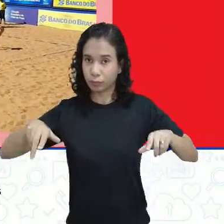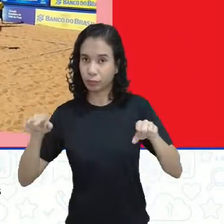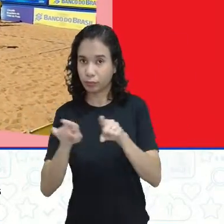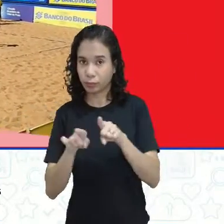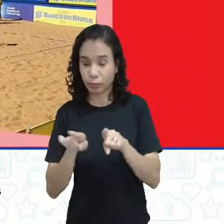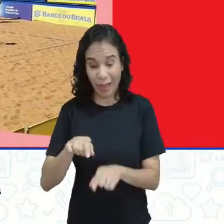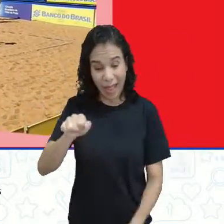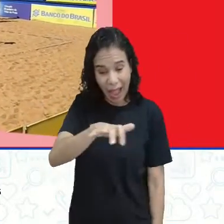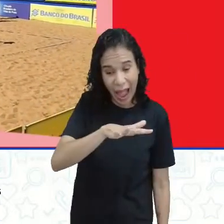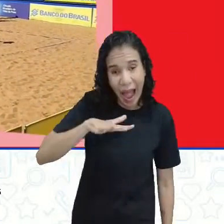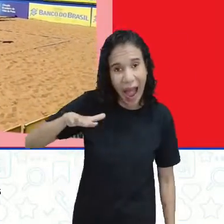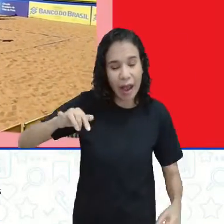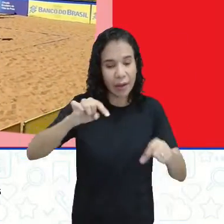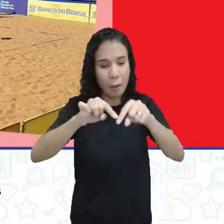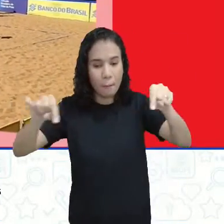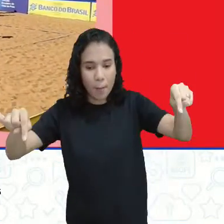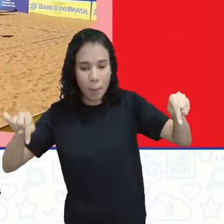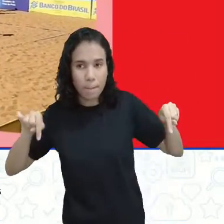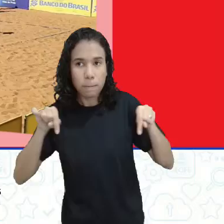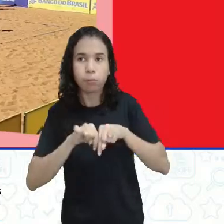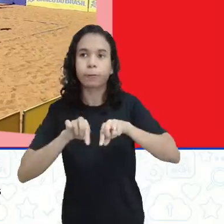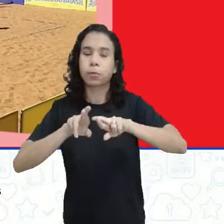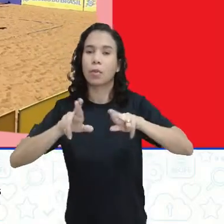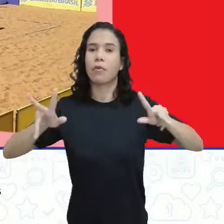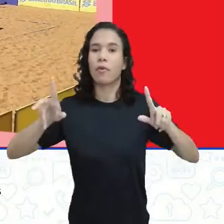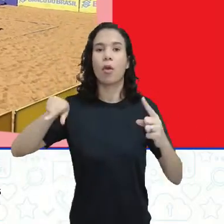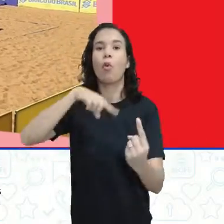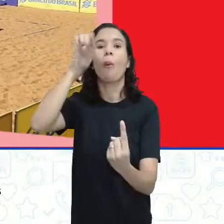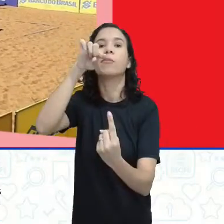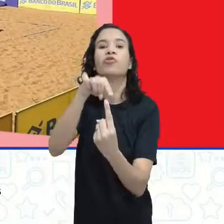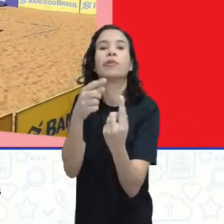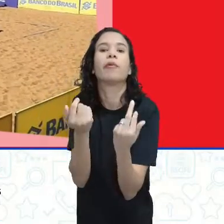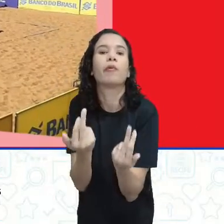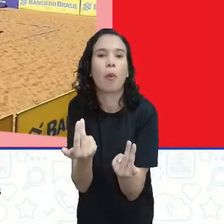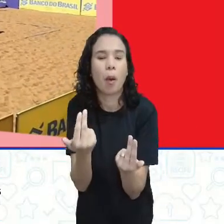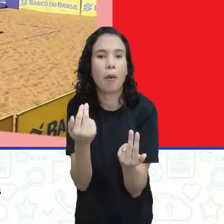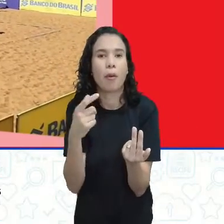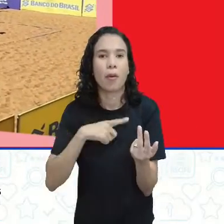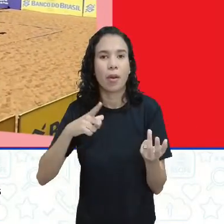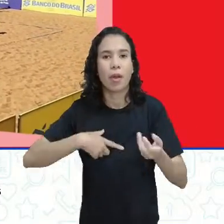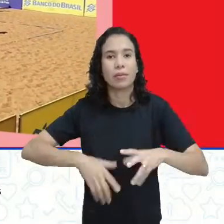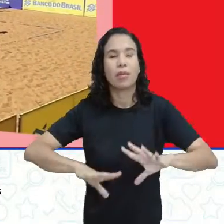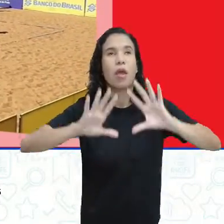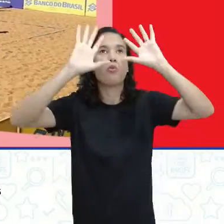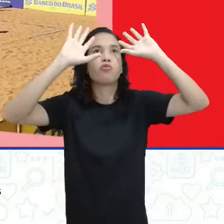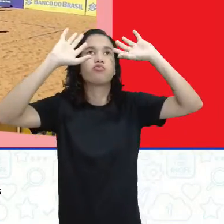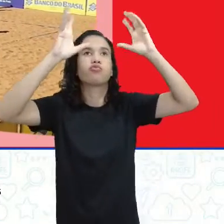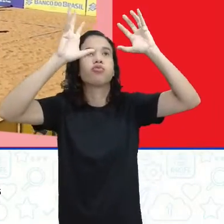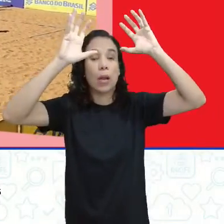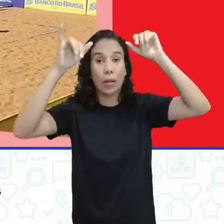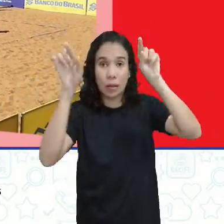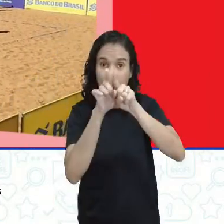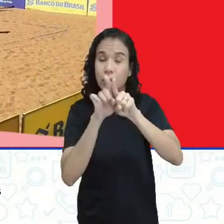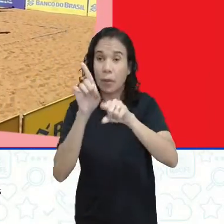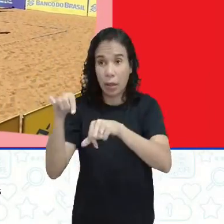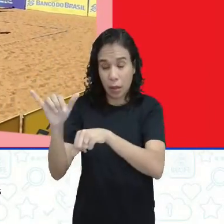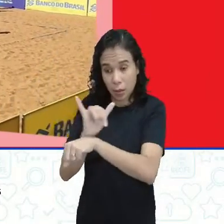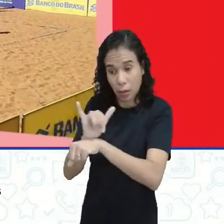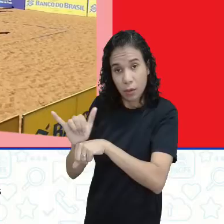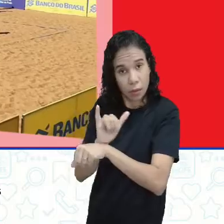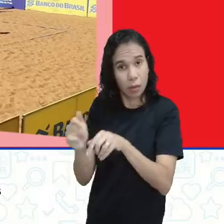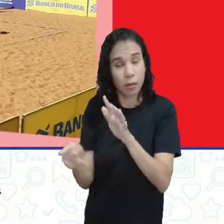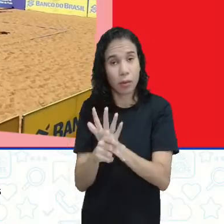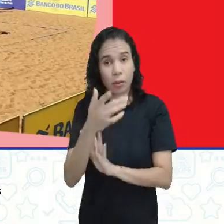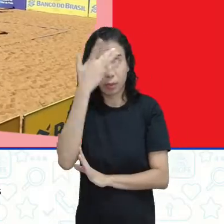a área do jogo é diferente, mas o objetivo é o mesmo, Vai ter o saque, né? O saque também é estratégico,